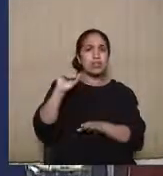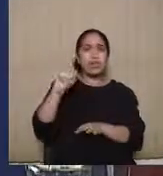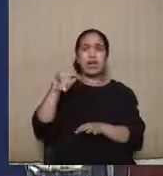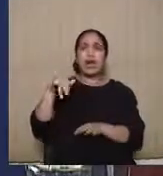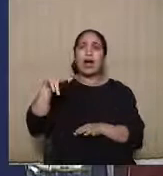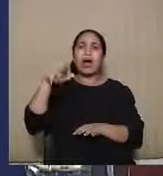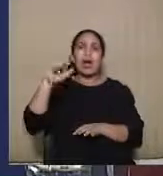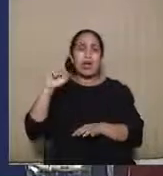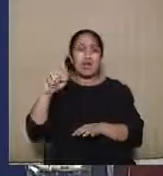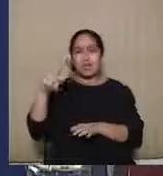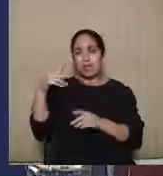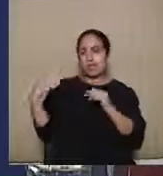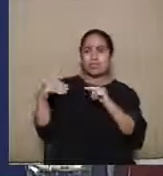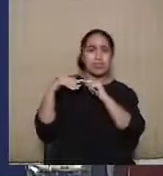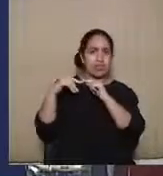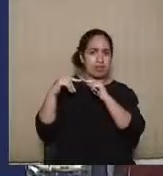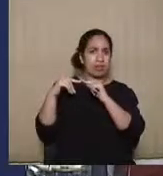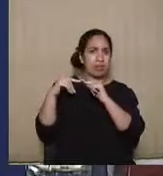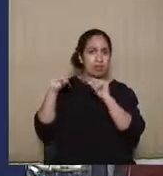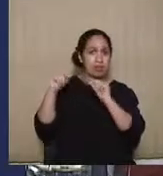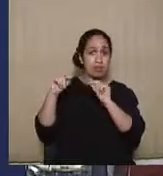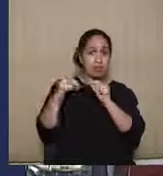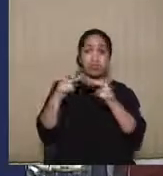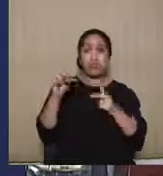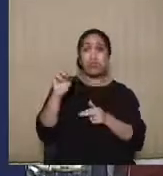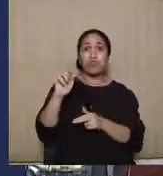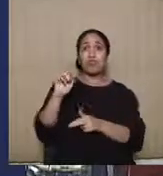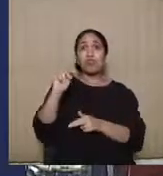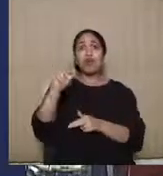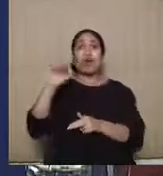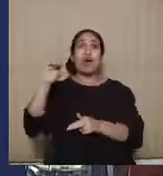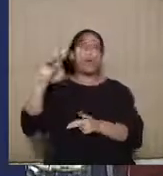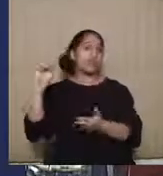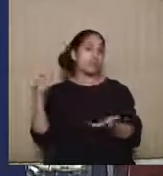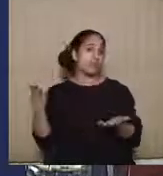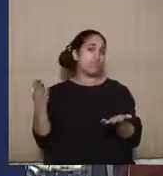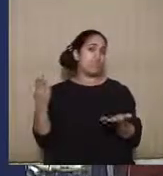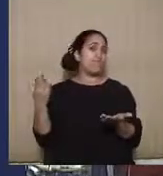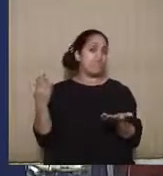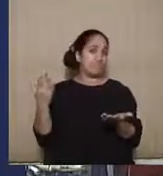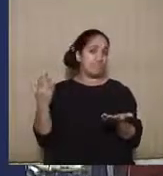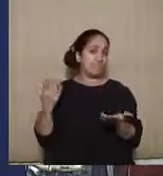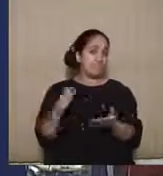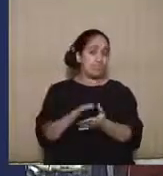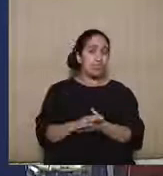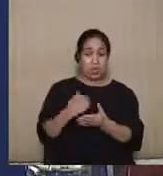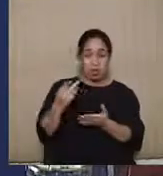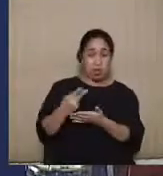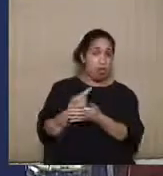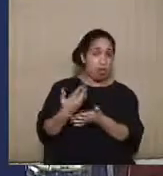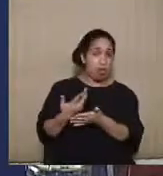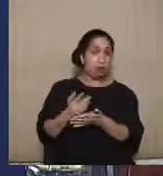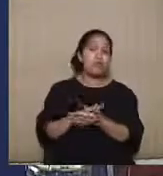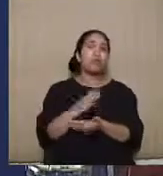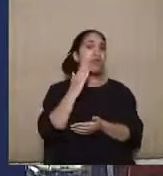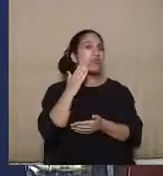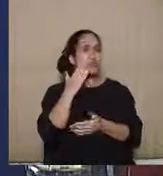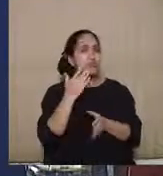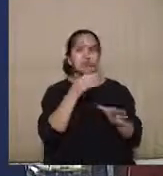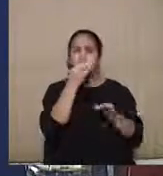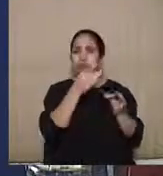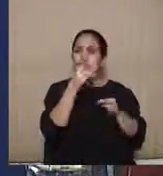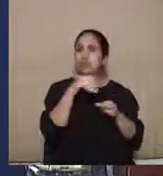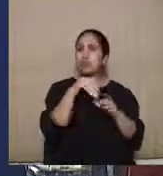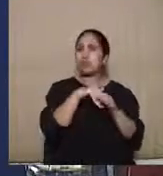mais adequada mesmo, porque lá na AIME vai falar de fraude, e eu acho que é um caso típico de fraude. Eu sei que, assim, a Justiça Eleitoral tem